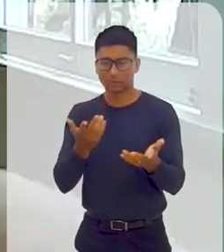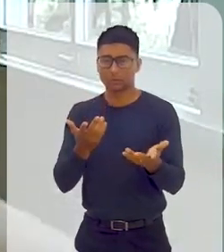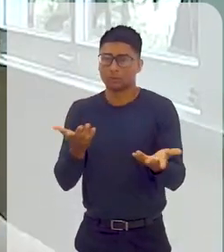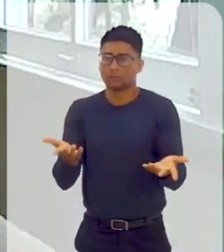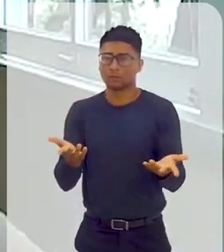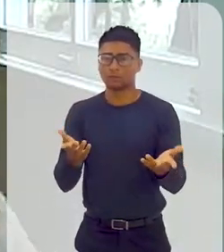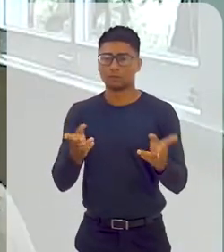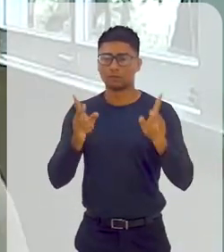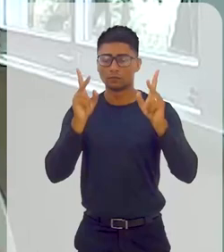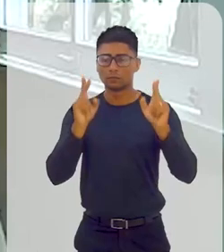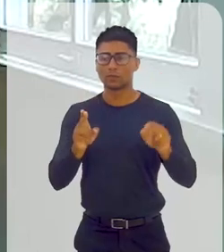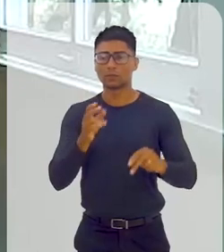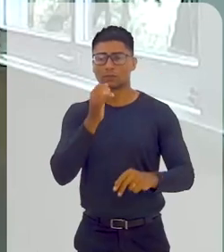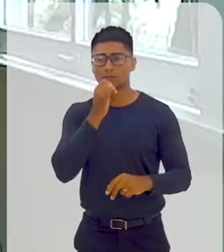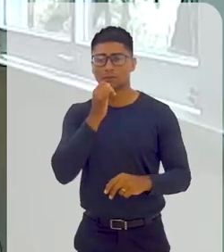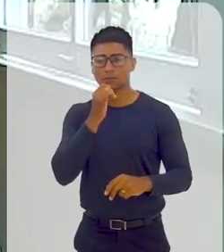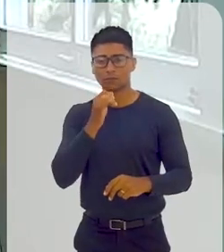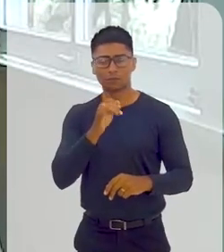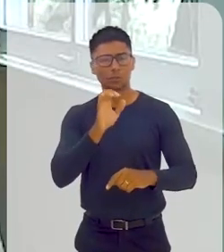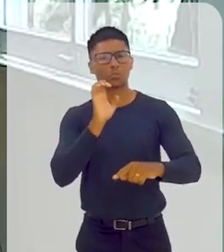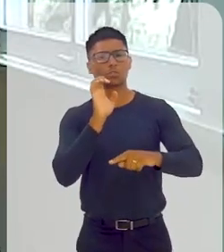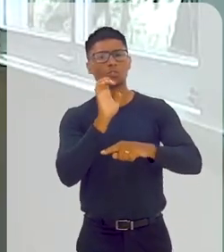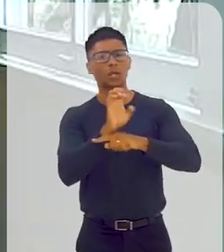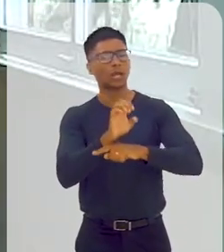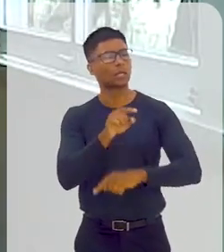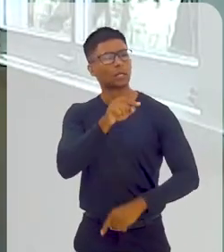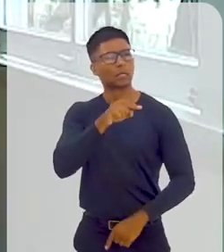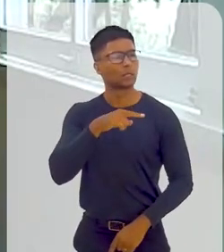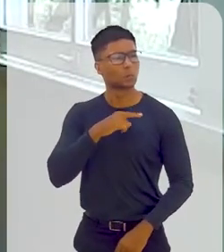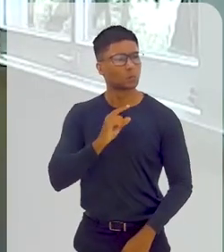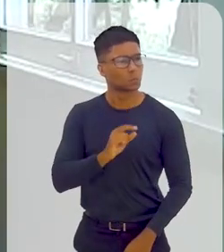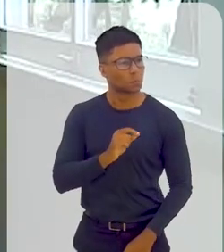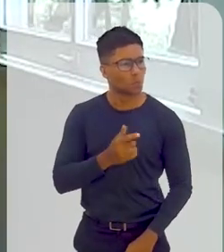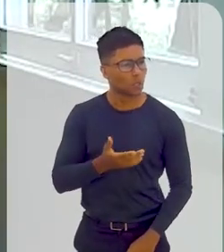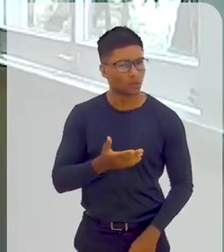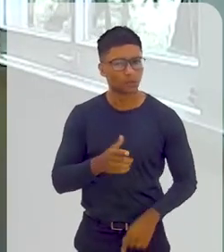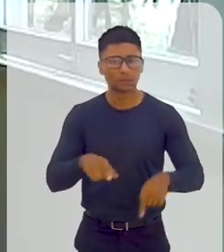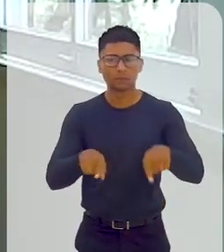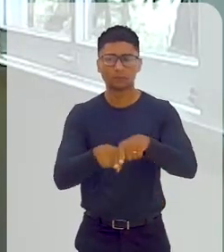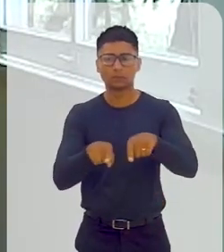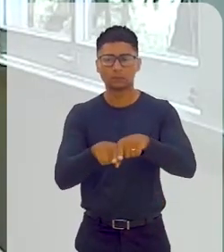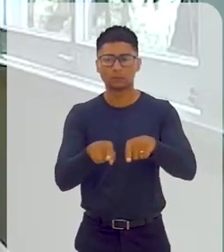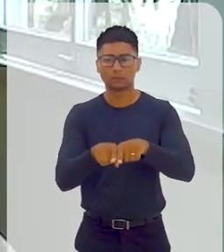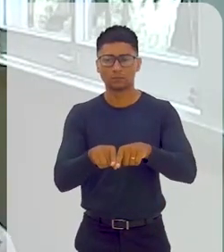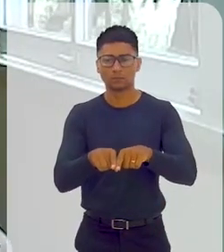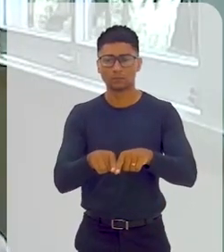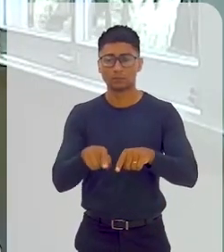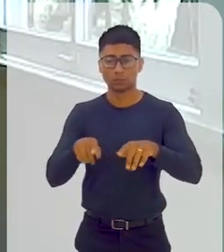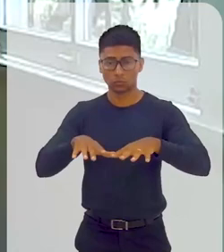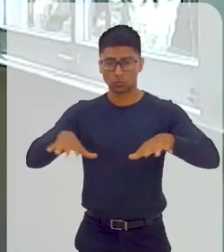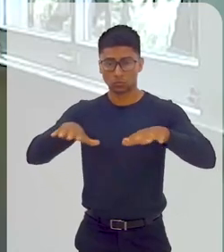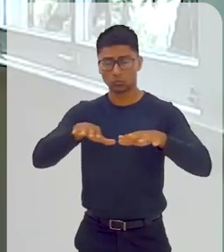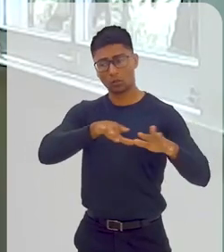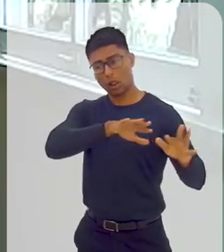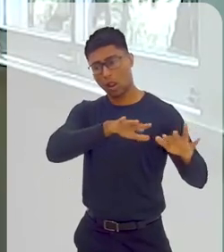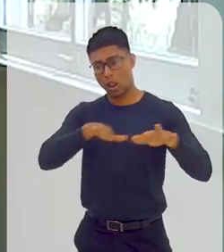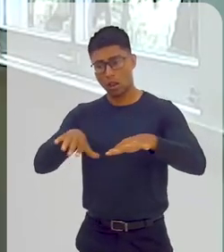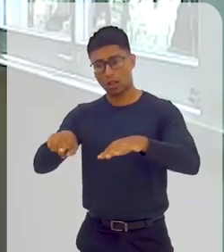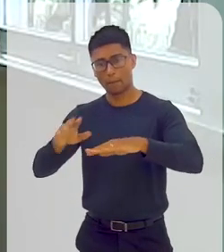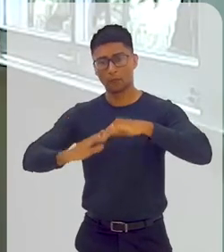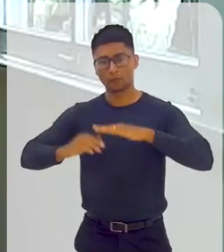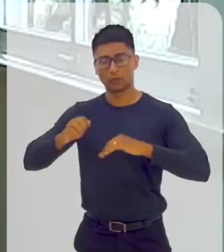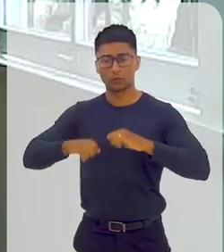onde estão, você teria, portanto, EA, portanto, onde concentraria esses servidores. E isso, portanto,